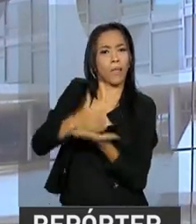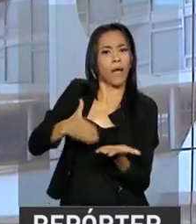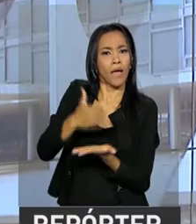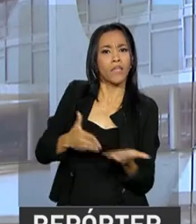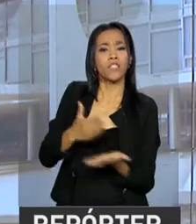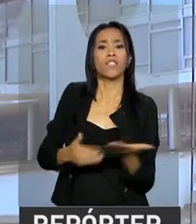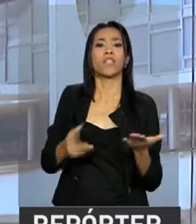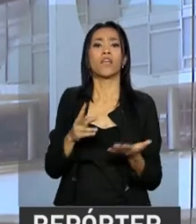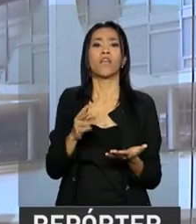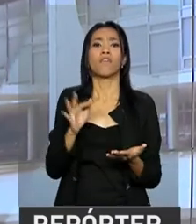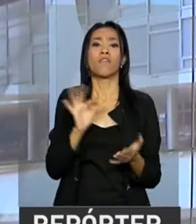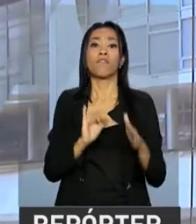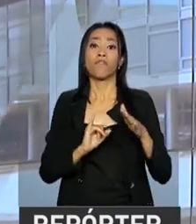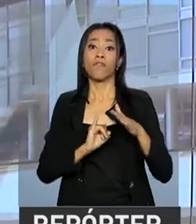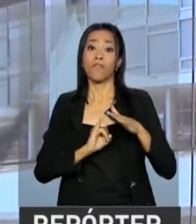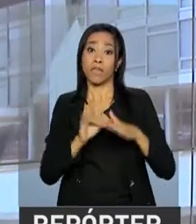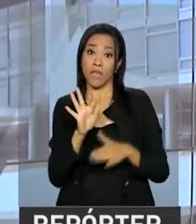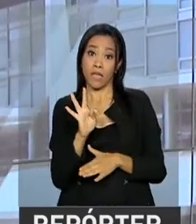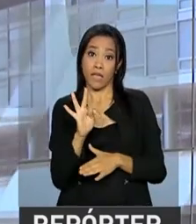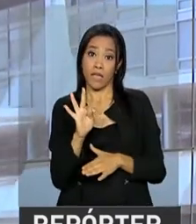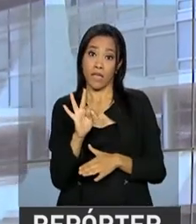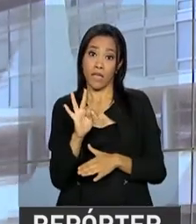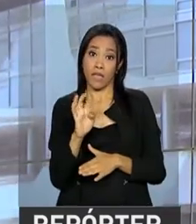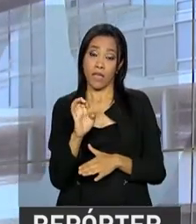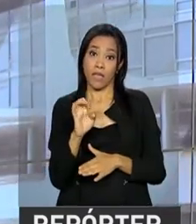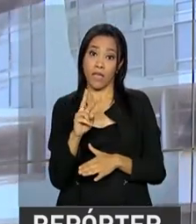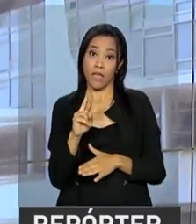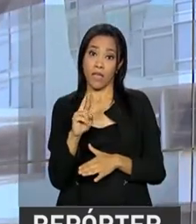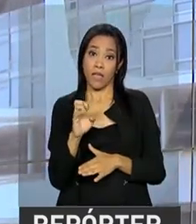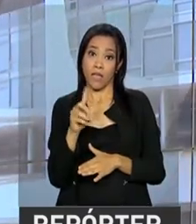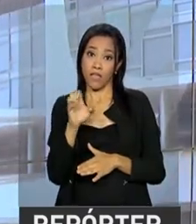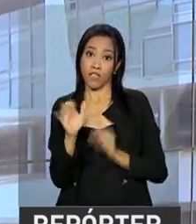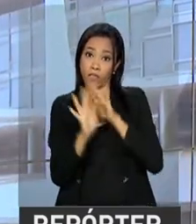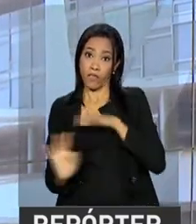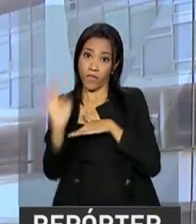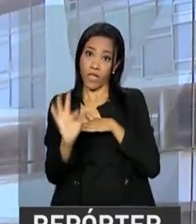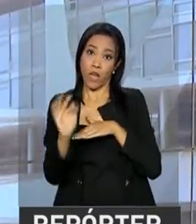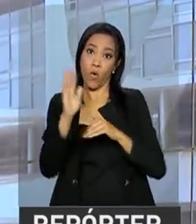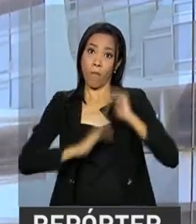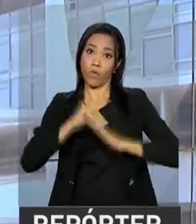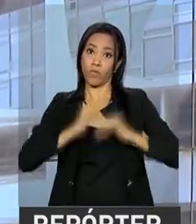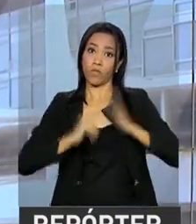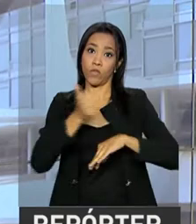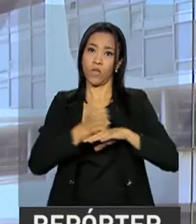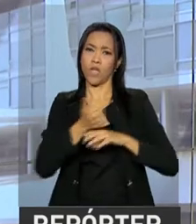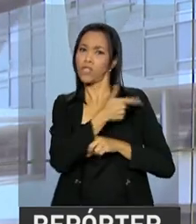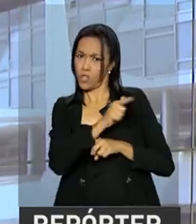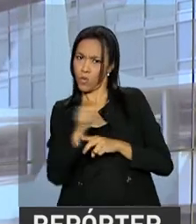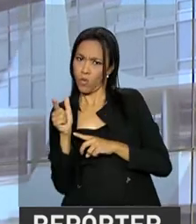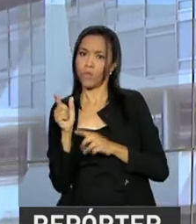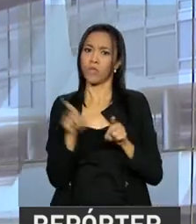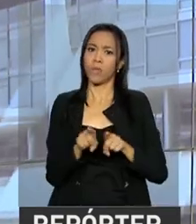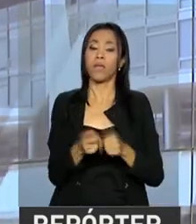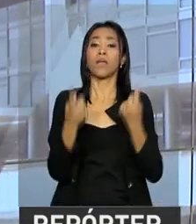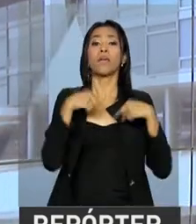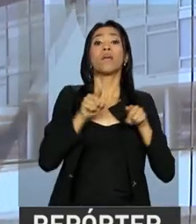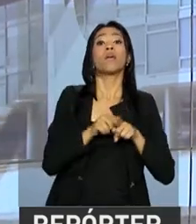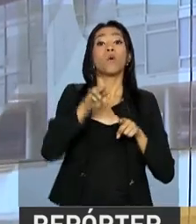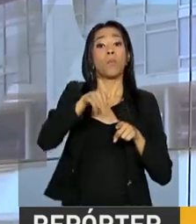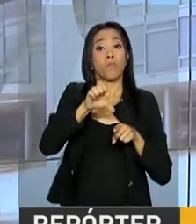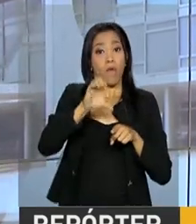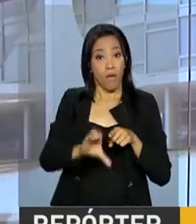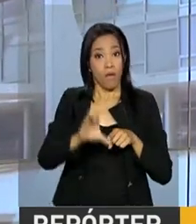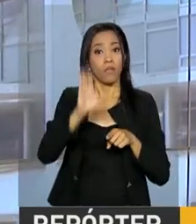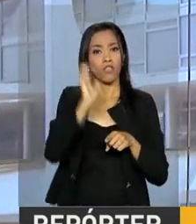de Educação Profissional, Científica e Tecnológica, além de outros institutos. Desde o início do ano, o